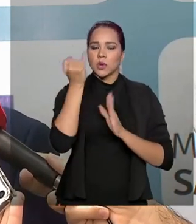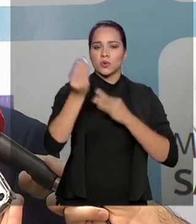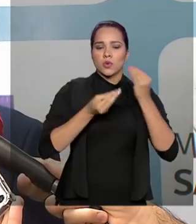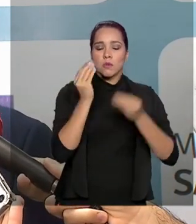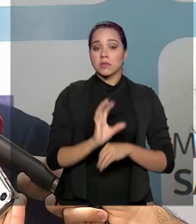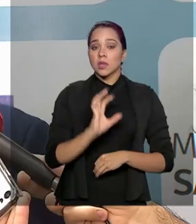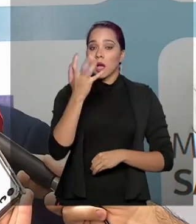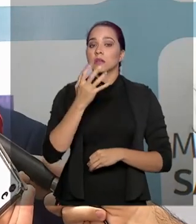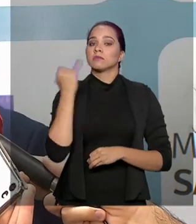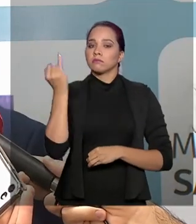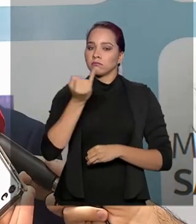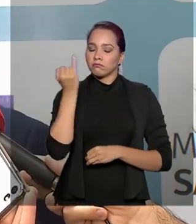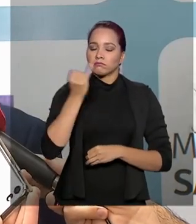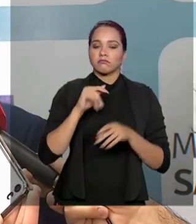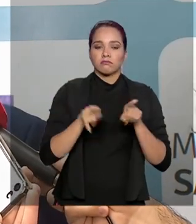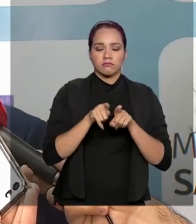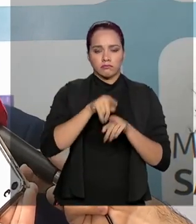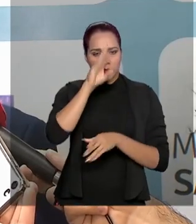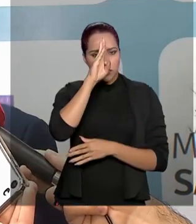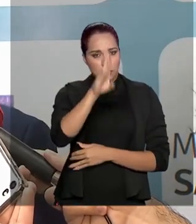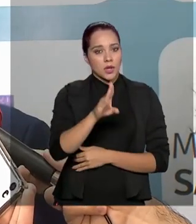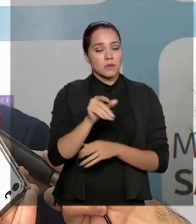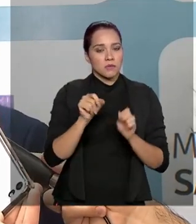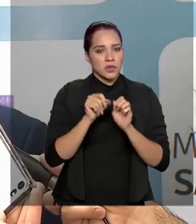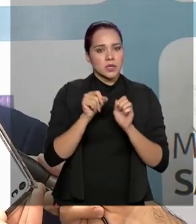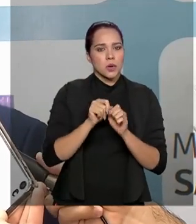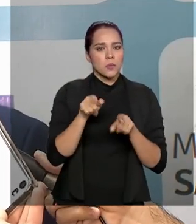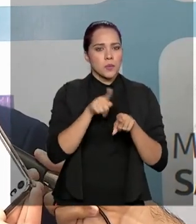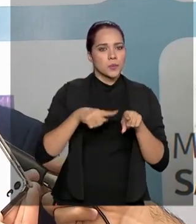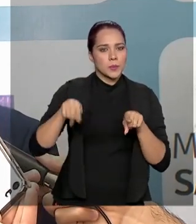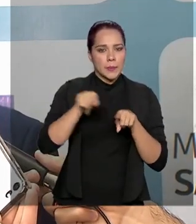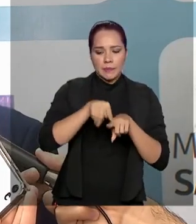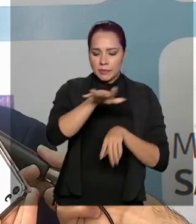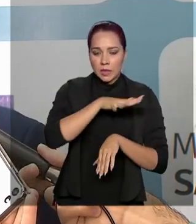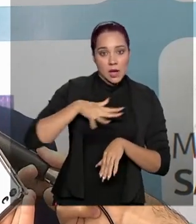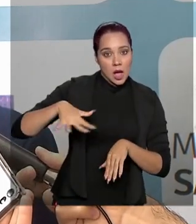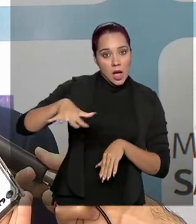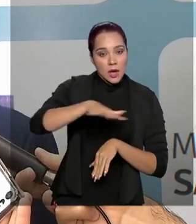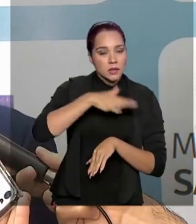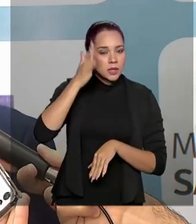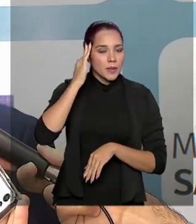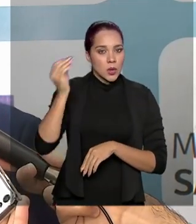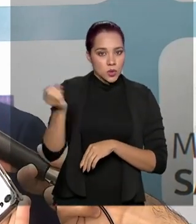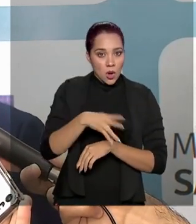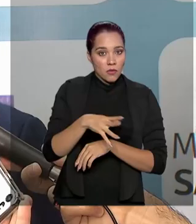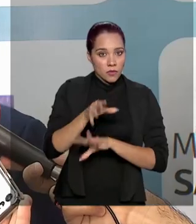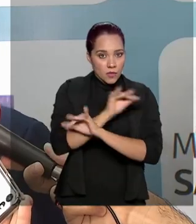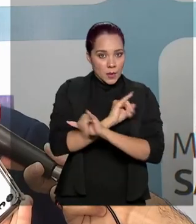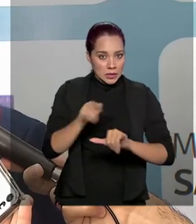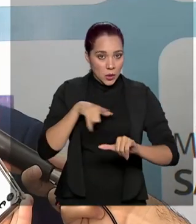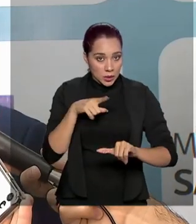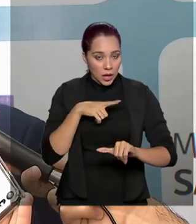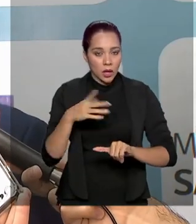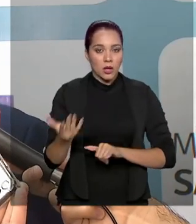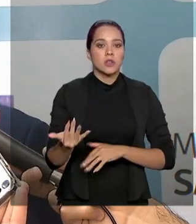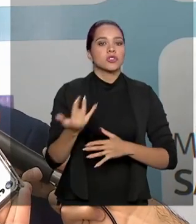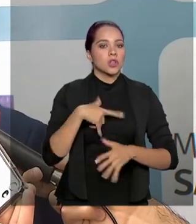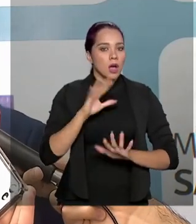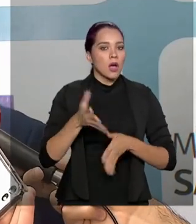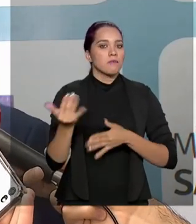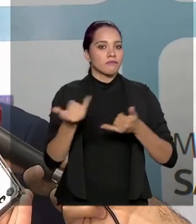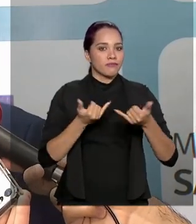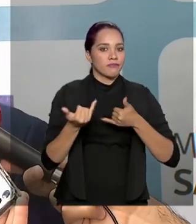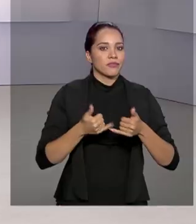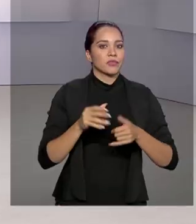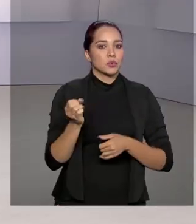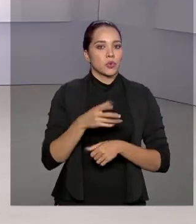casos importantes e, principalmente, fazer uma atualização diária no sentido que novas informações venham a surgir a respeito desse novo